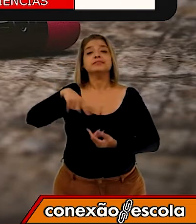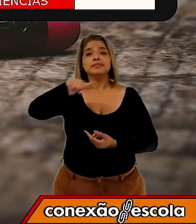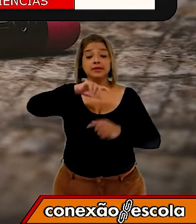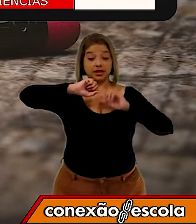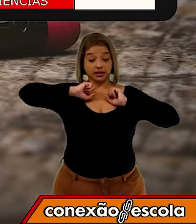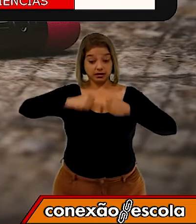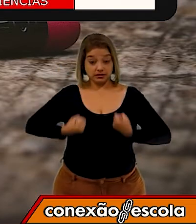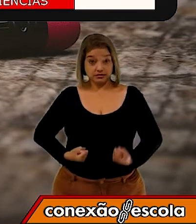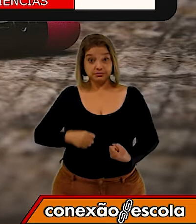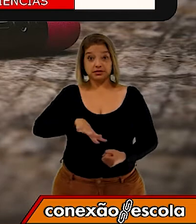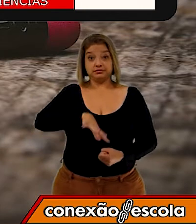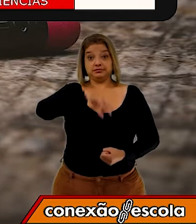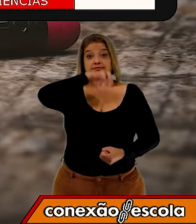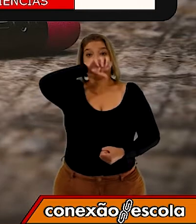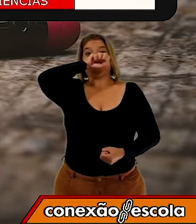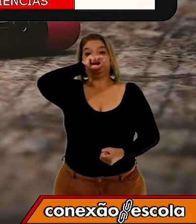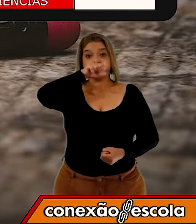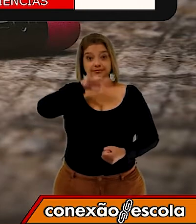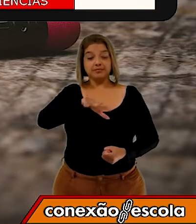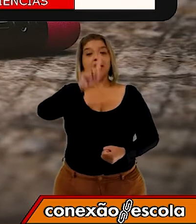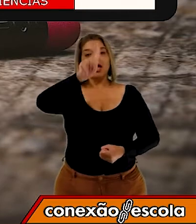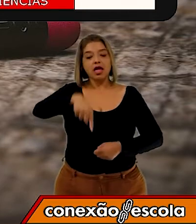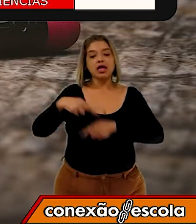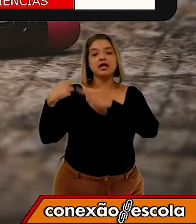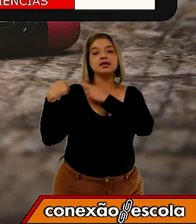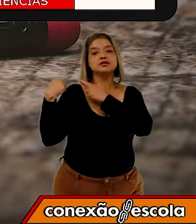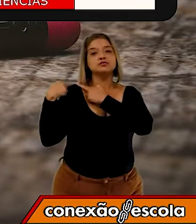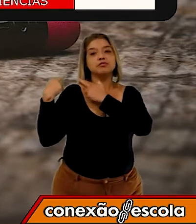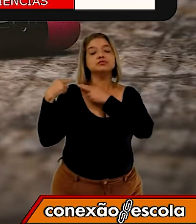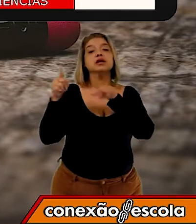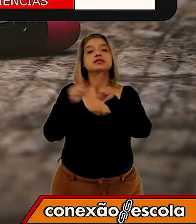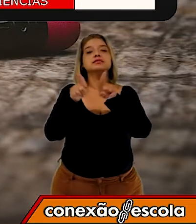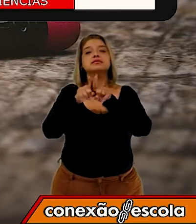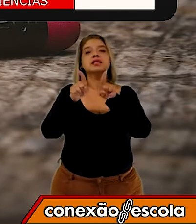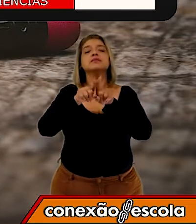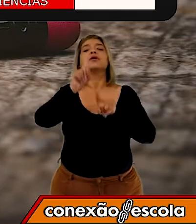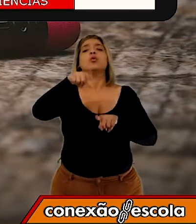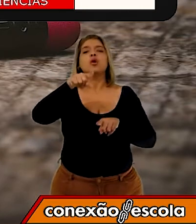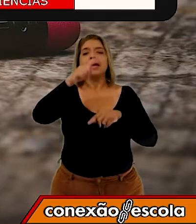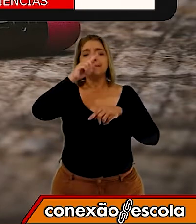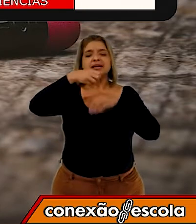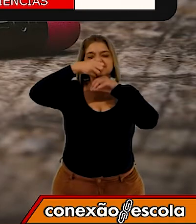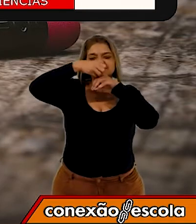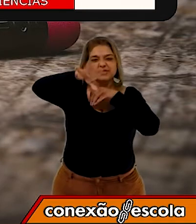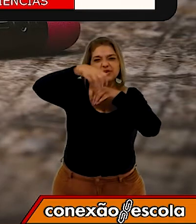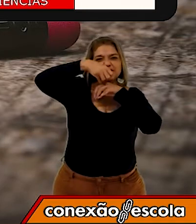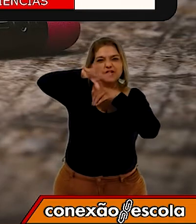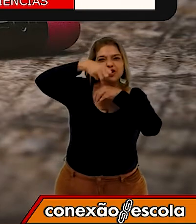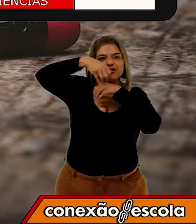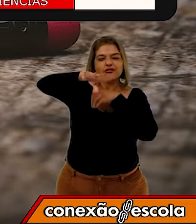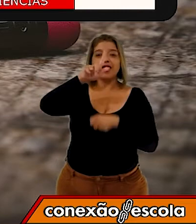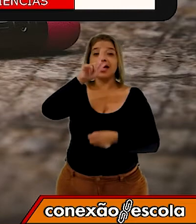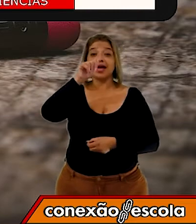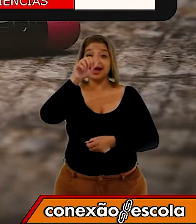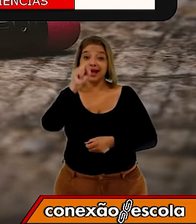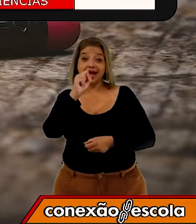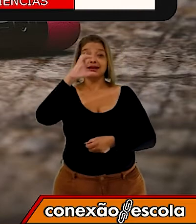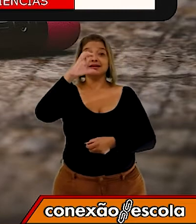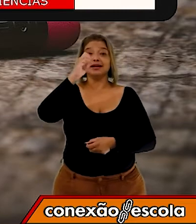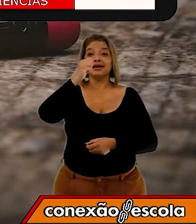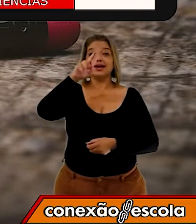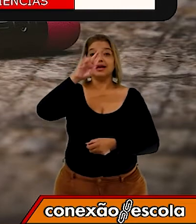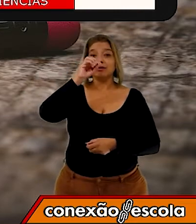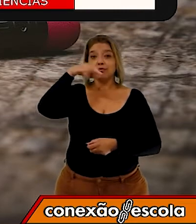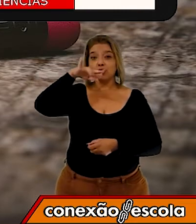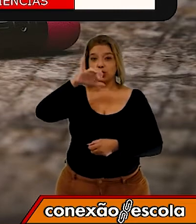sistema respiratório é responsável pela eliminação de gás carbônico retirado lá de dentro